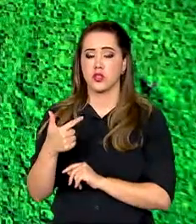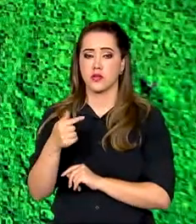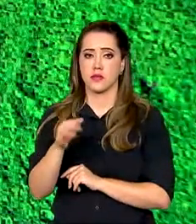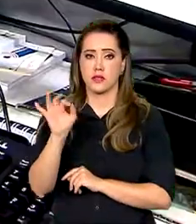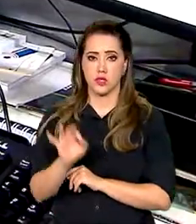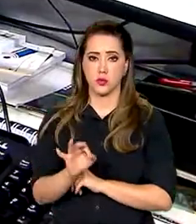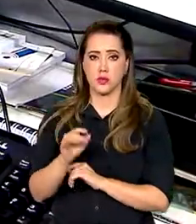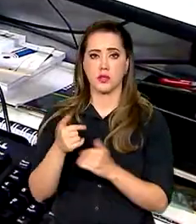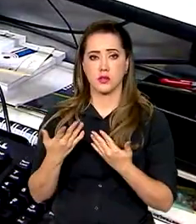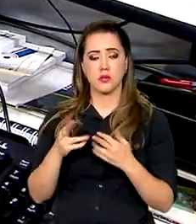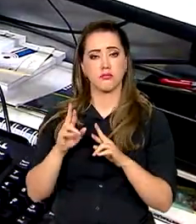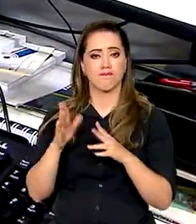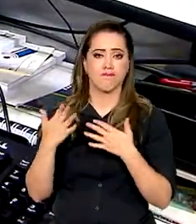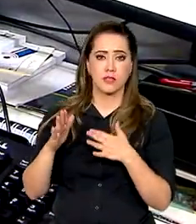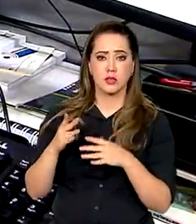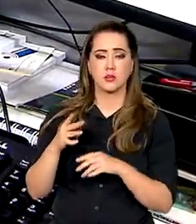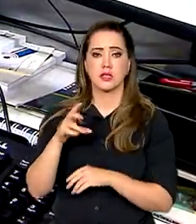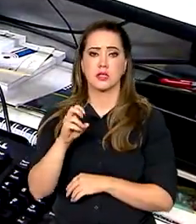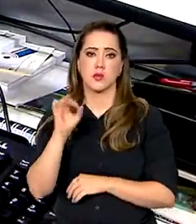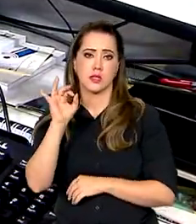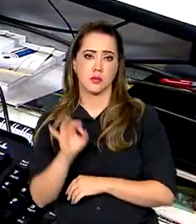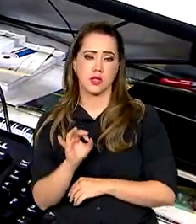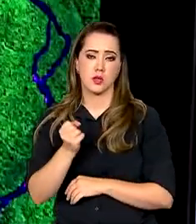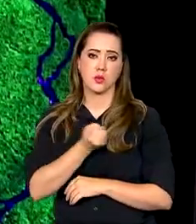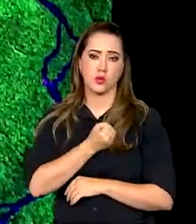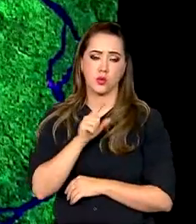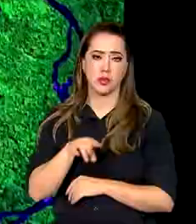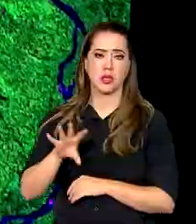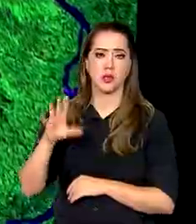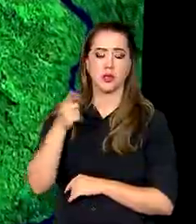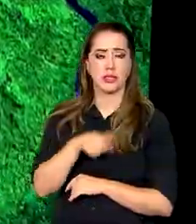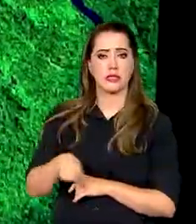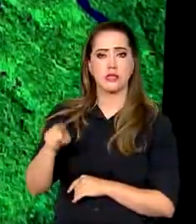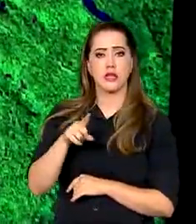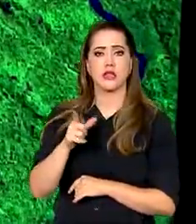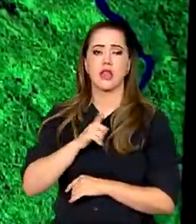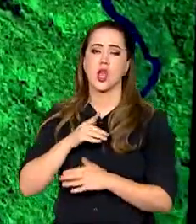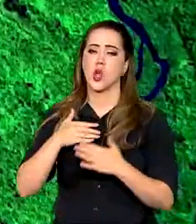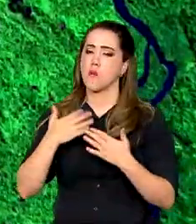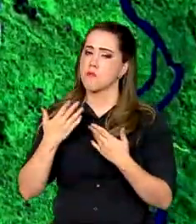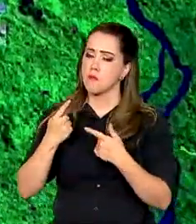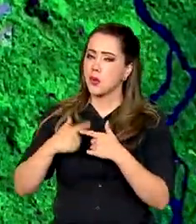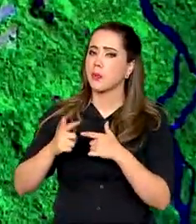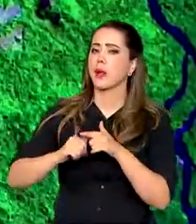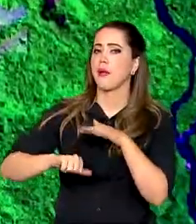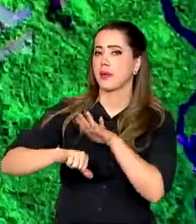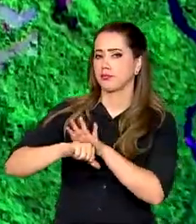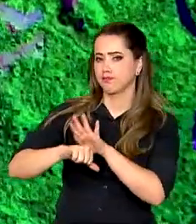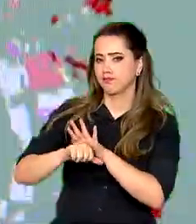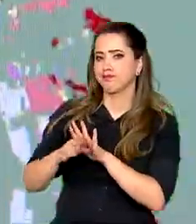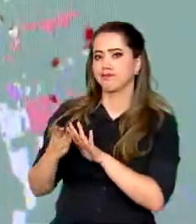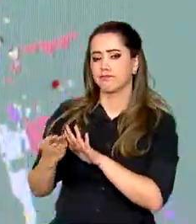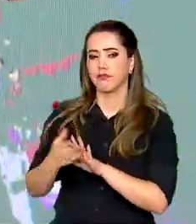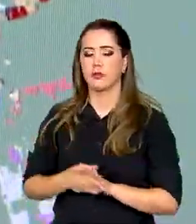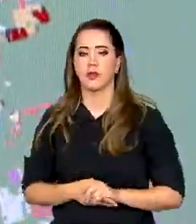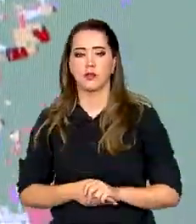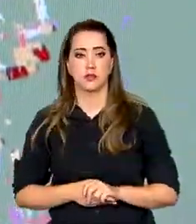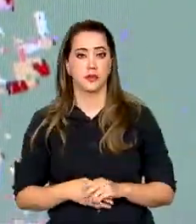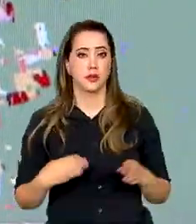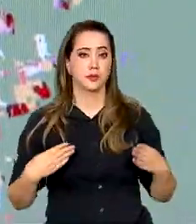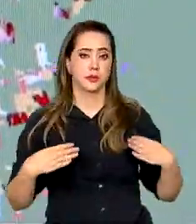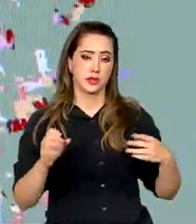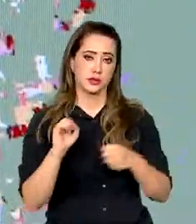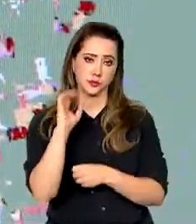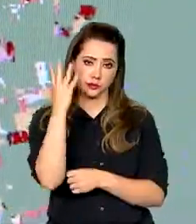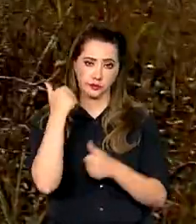que, pelo menos, metade do desmatamento que ocorre no Cerrado apresente algum tipo de ilegalidade. O Ministério do